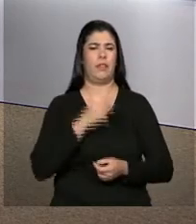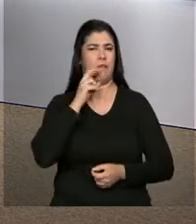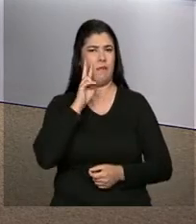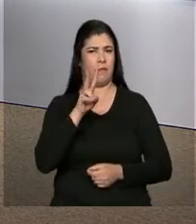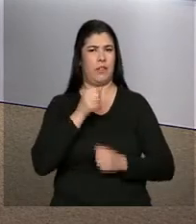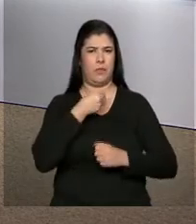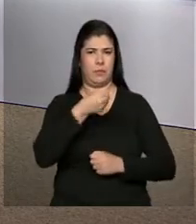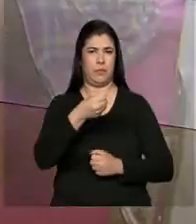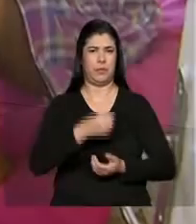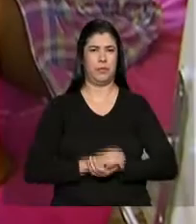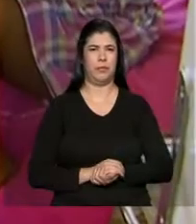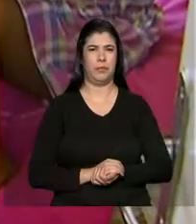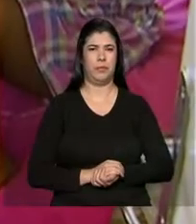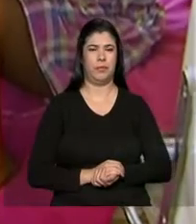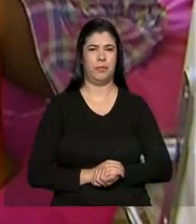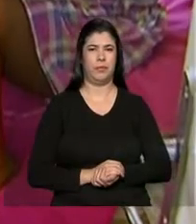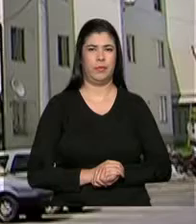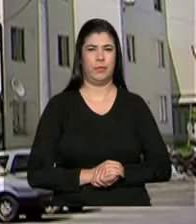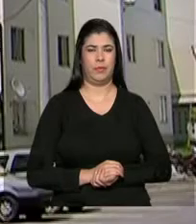Rocha.